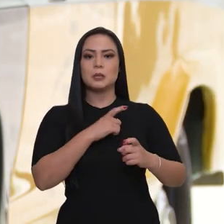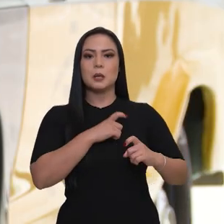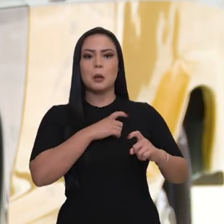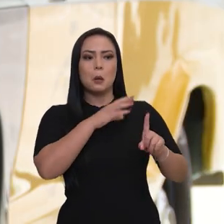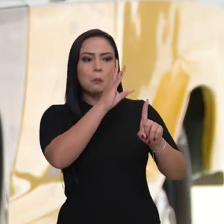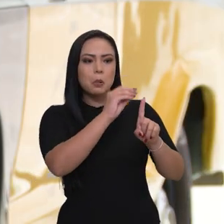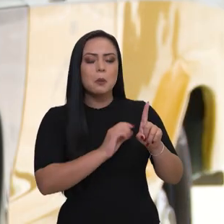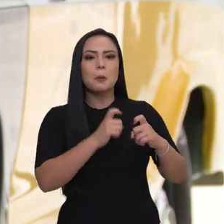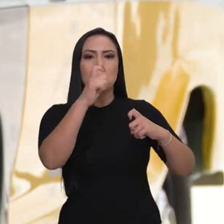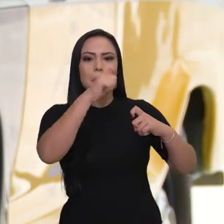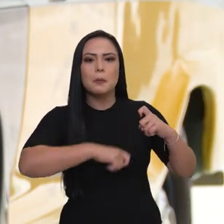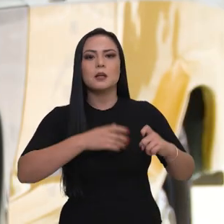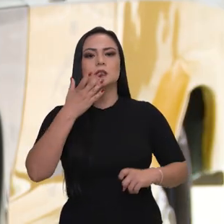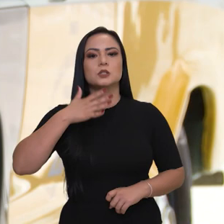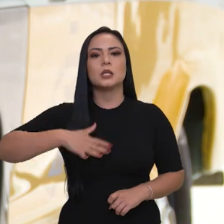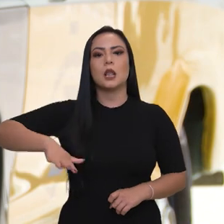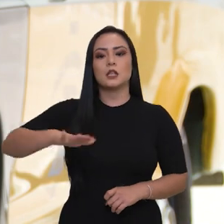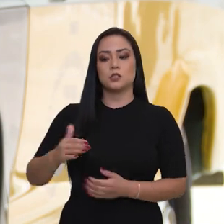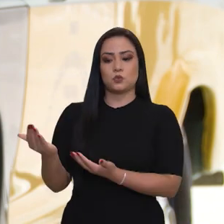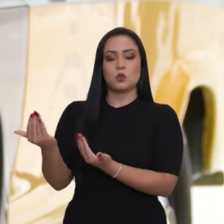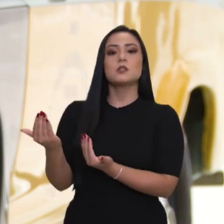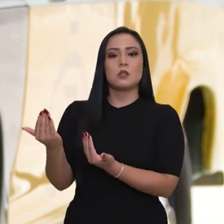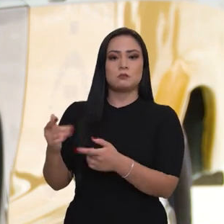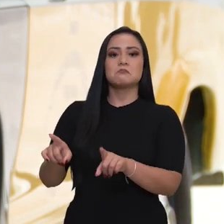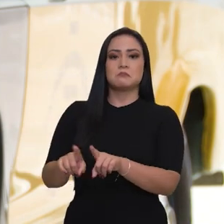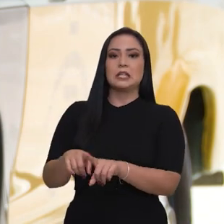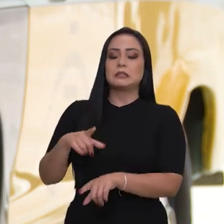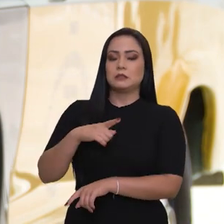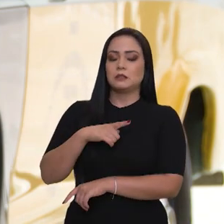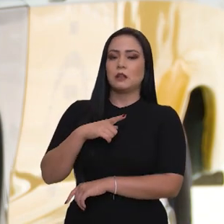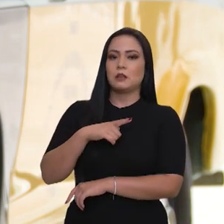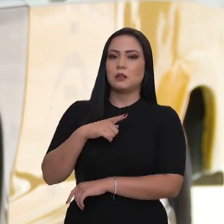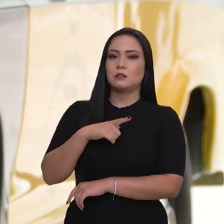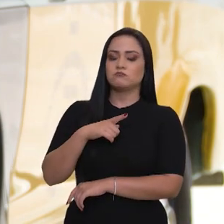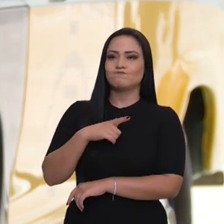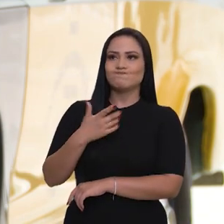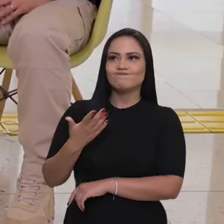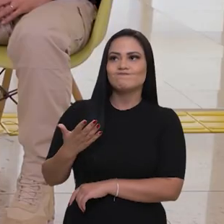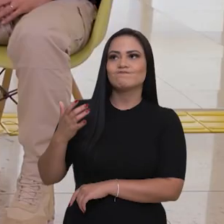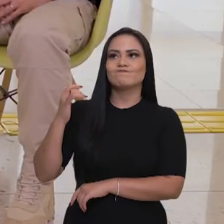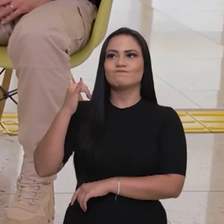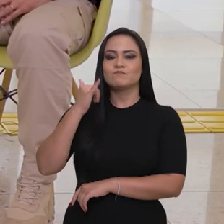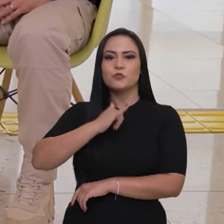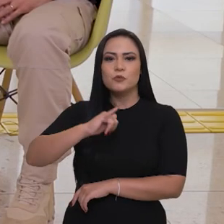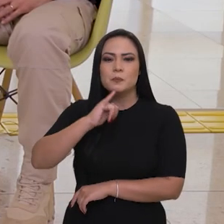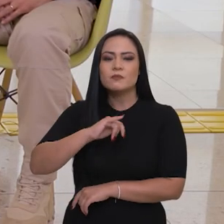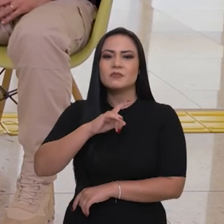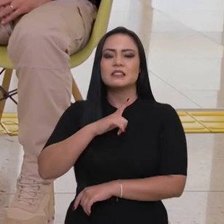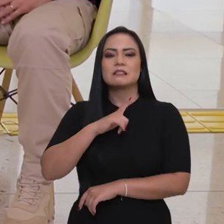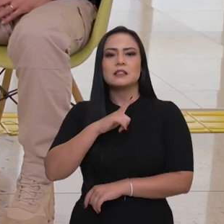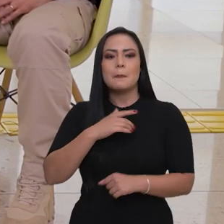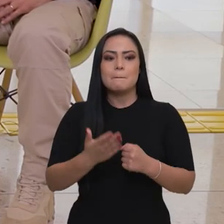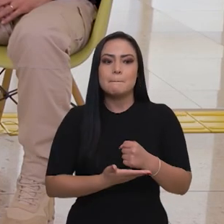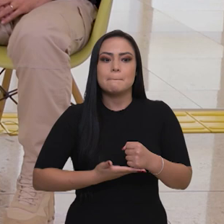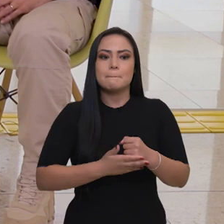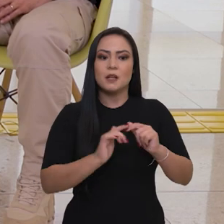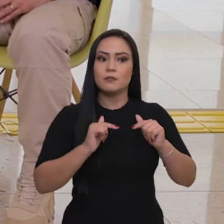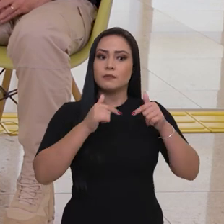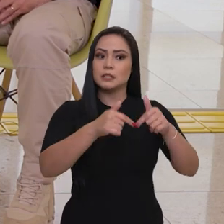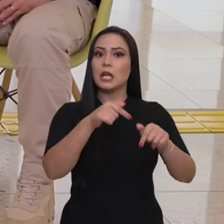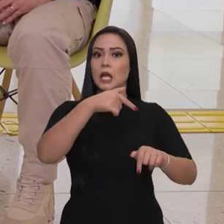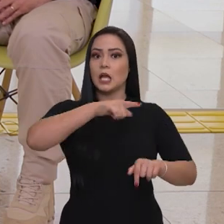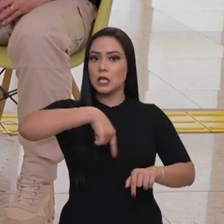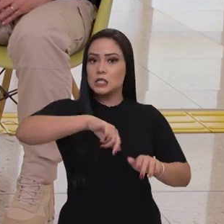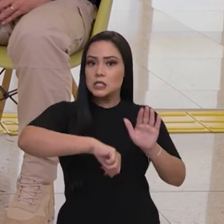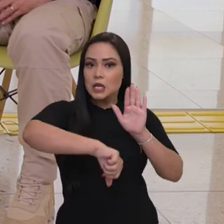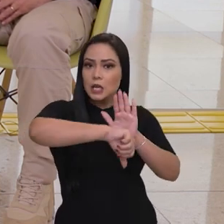de exploração sexual de crianças e adolescentes, né? Que tem dados gerados, os dados gerados têm sido fundamentais para